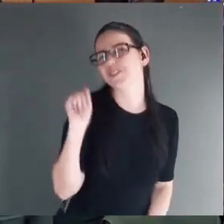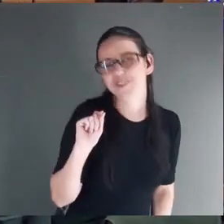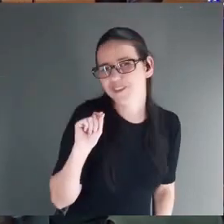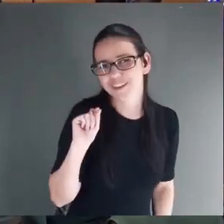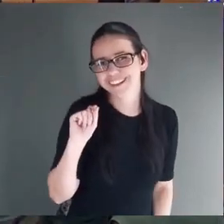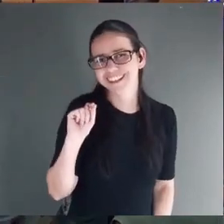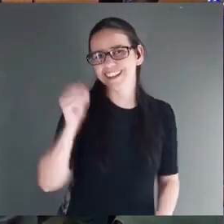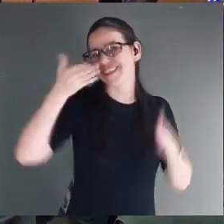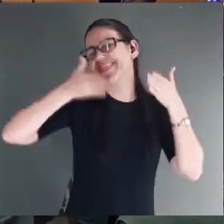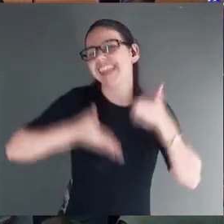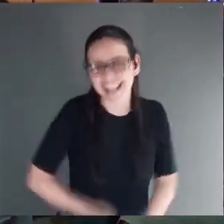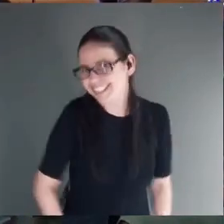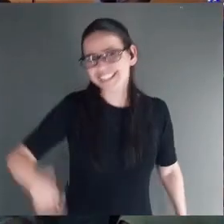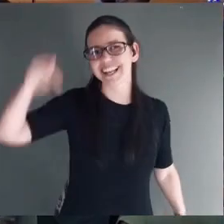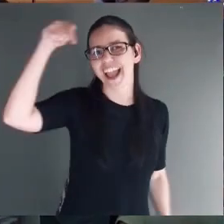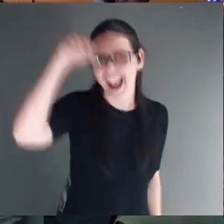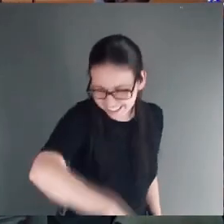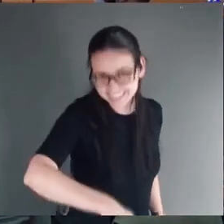improvável.